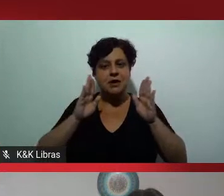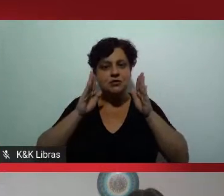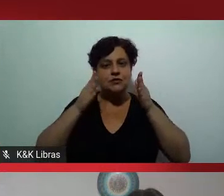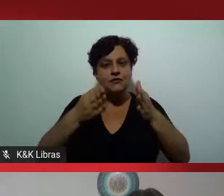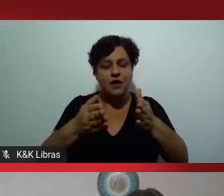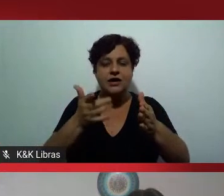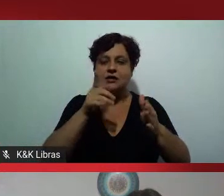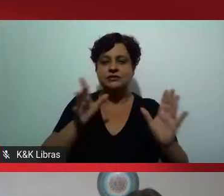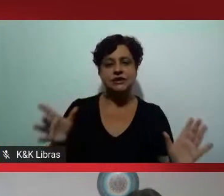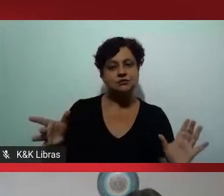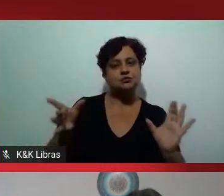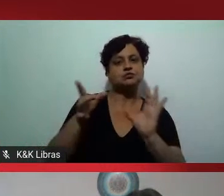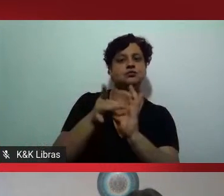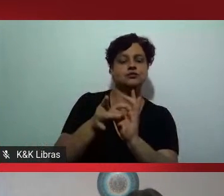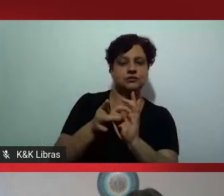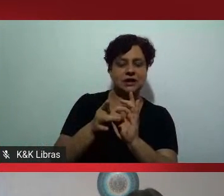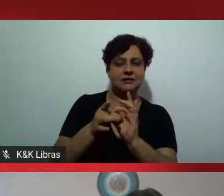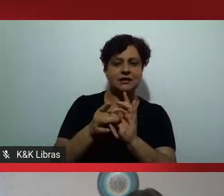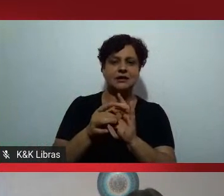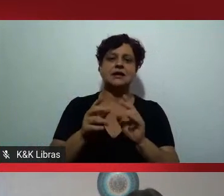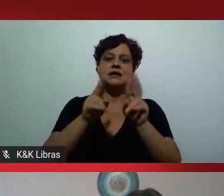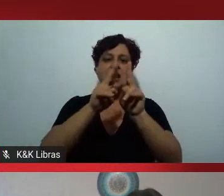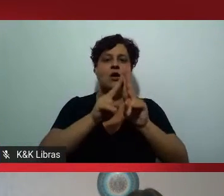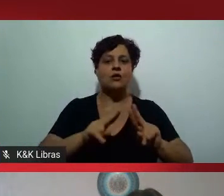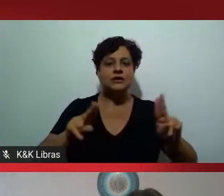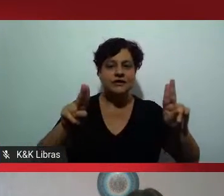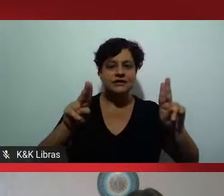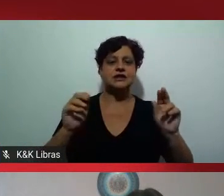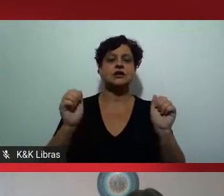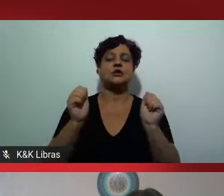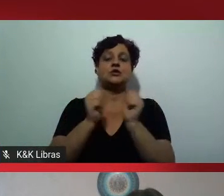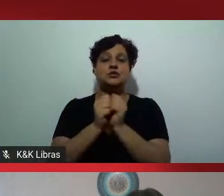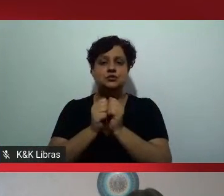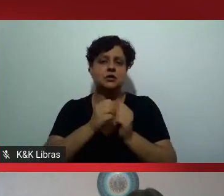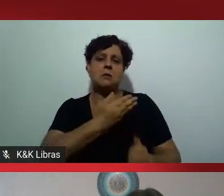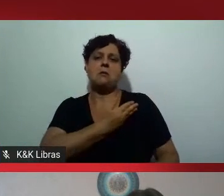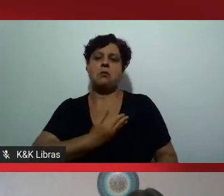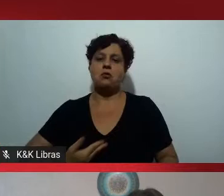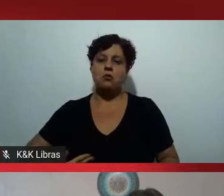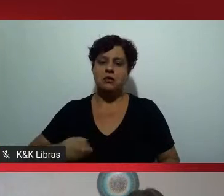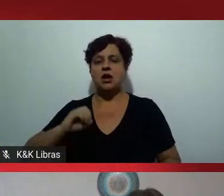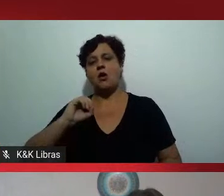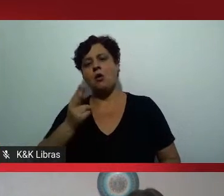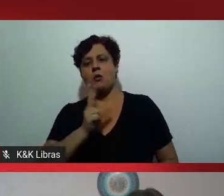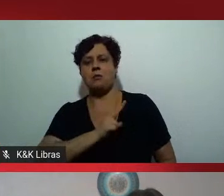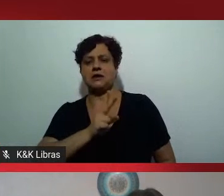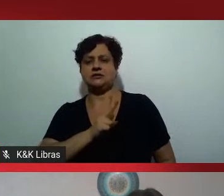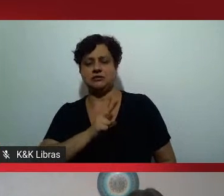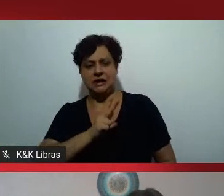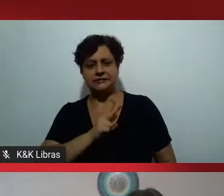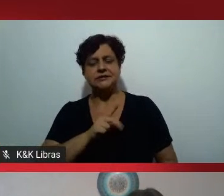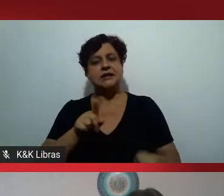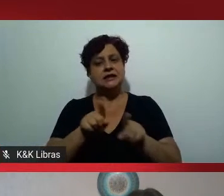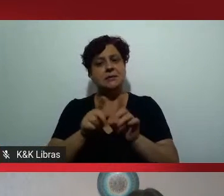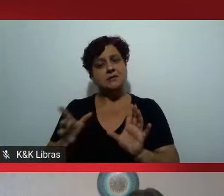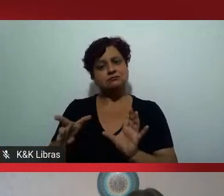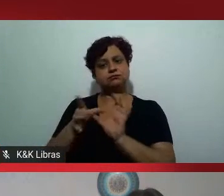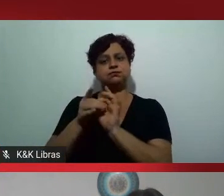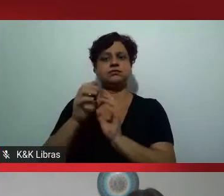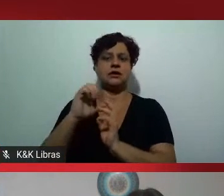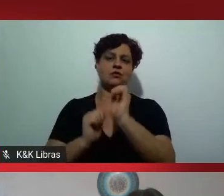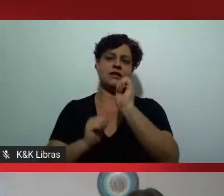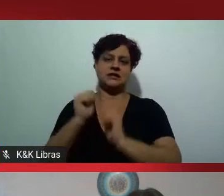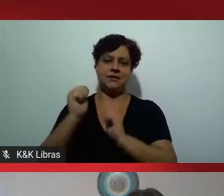universos, de pensarmos as universidades, sejam elas públicas, sejam elas privadas, e as empresas. Então, nós